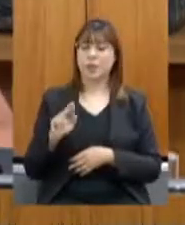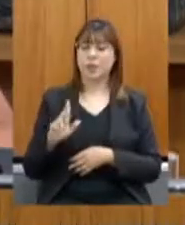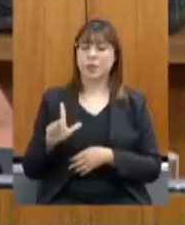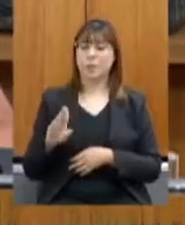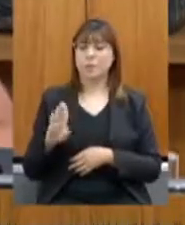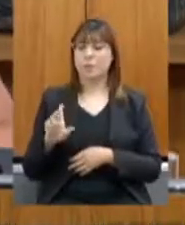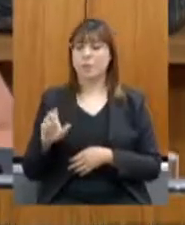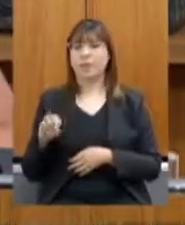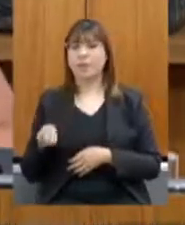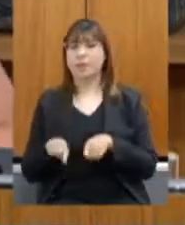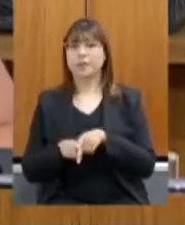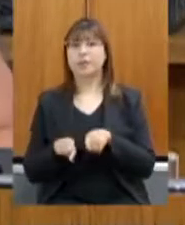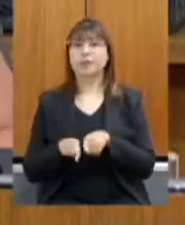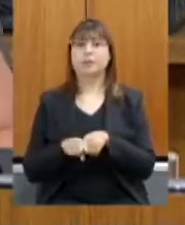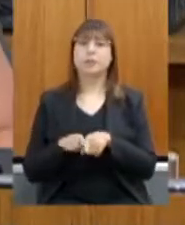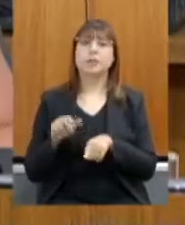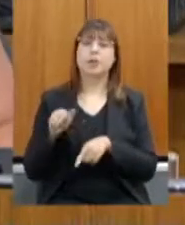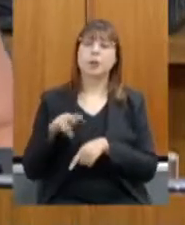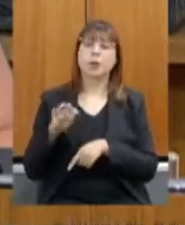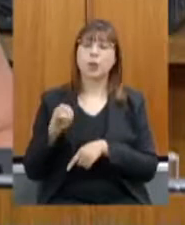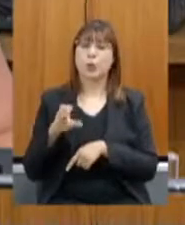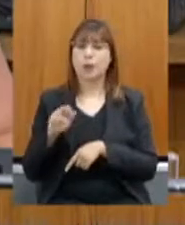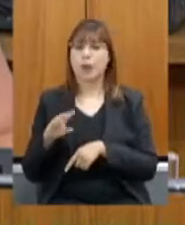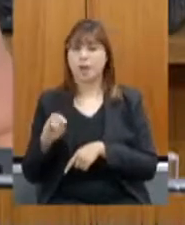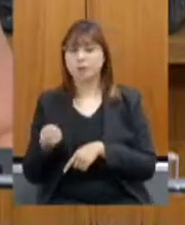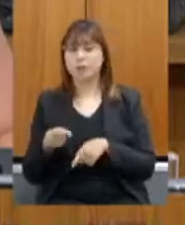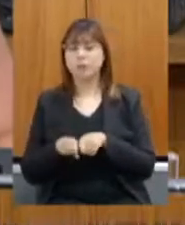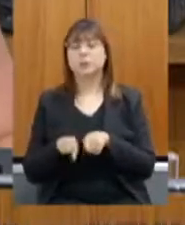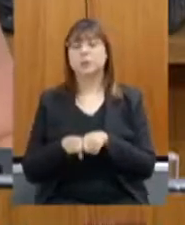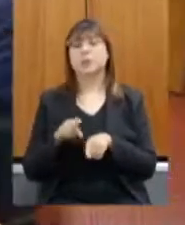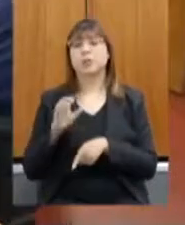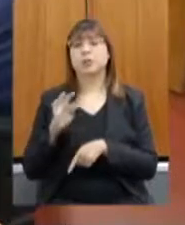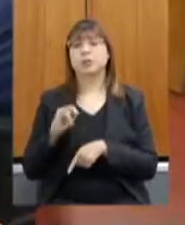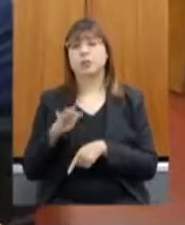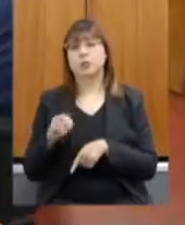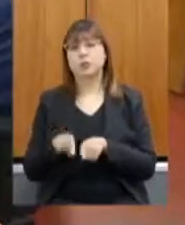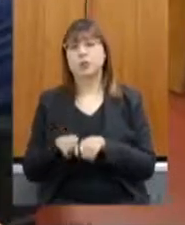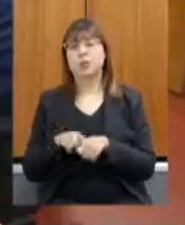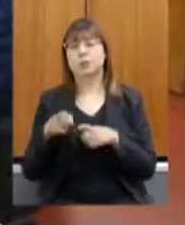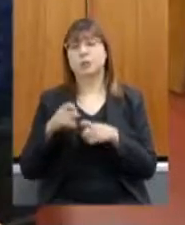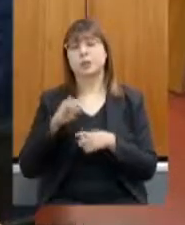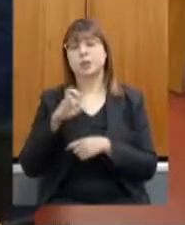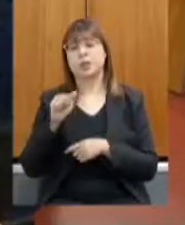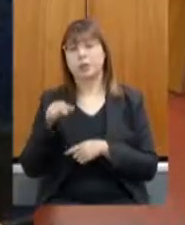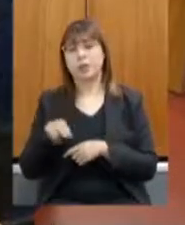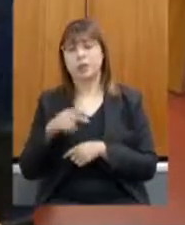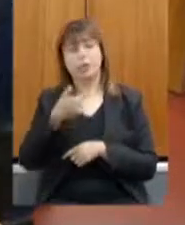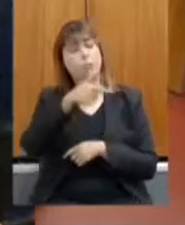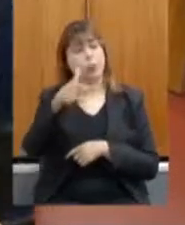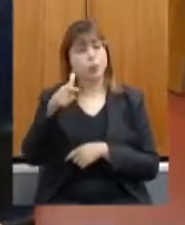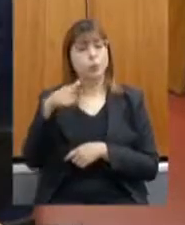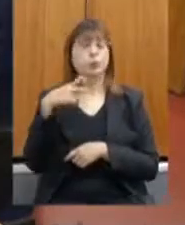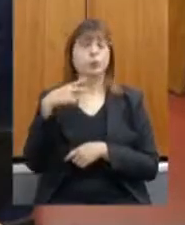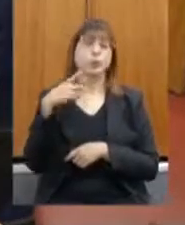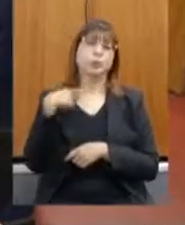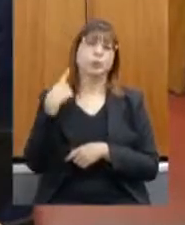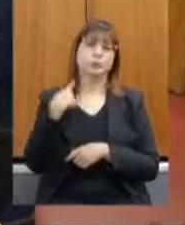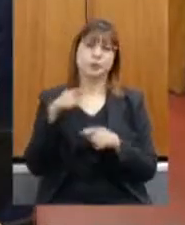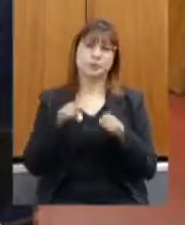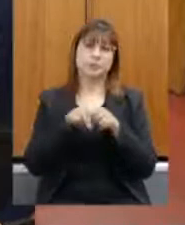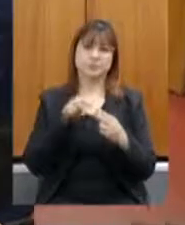o deputado Antônio Carlos Arantes, o deputado Tito Torres, o deputado doutor Jean Freire e a todos os deputados que nos acompanham